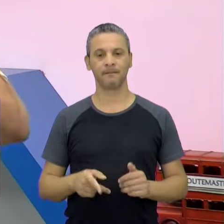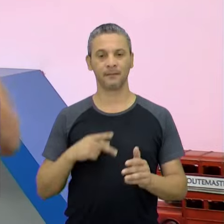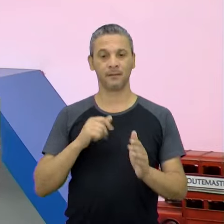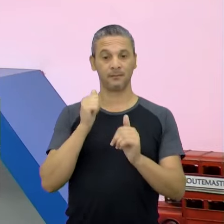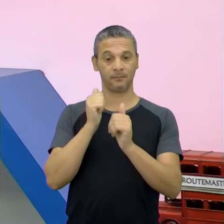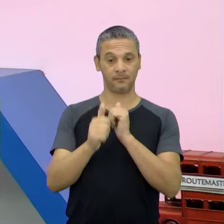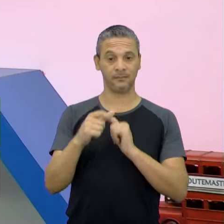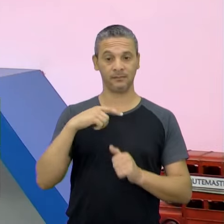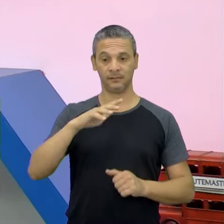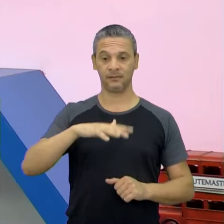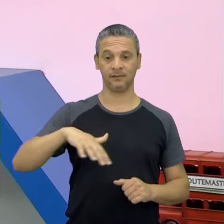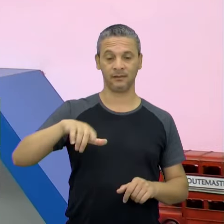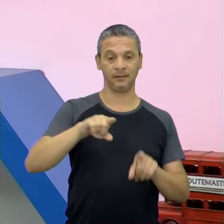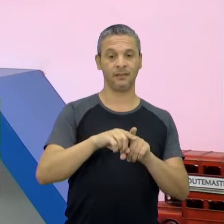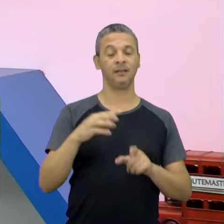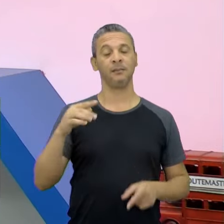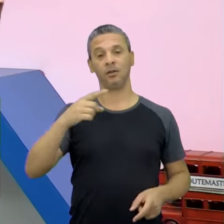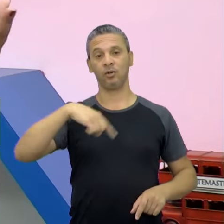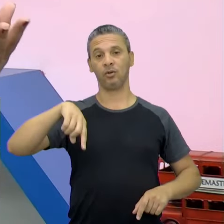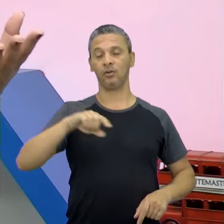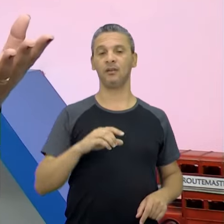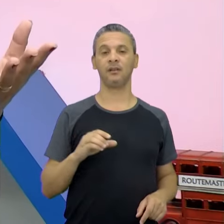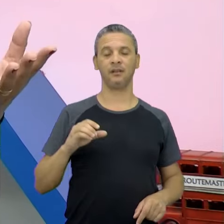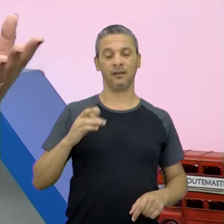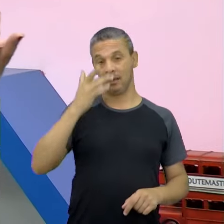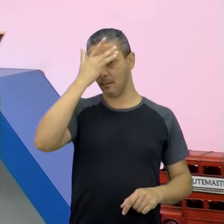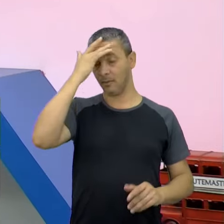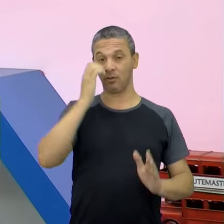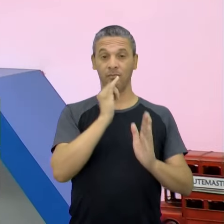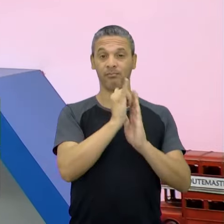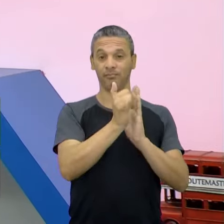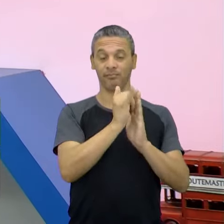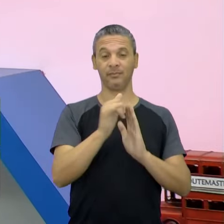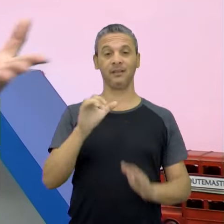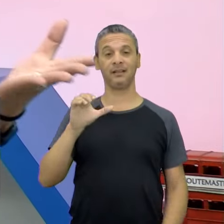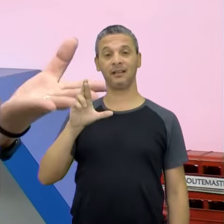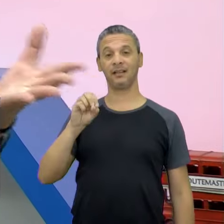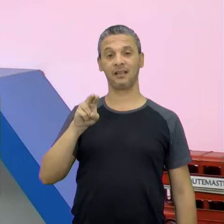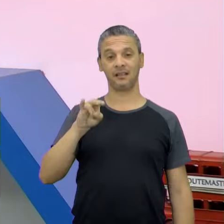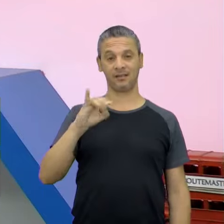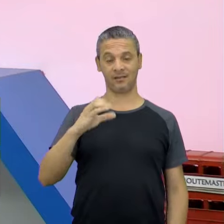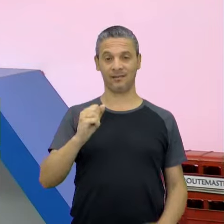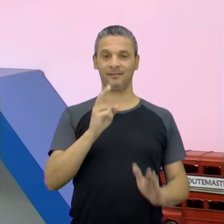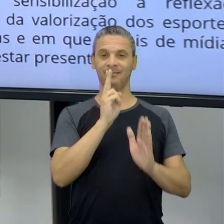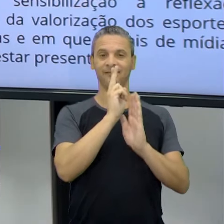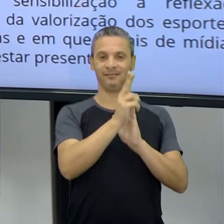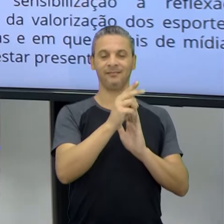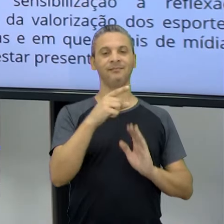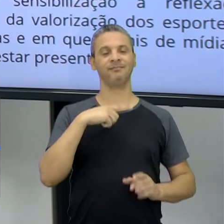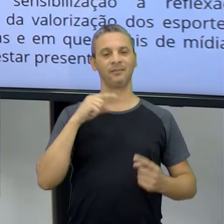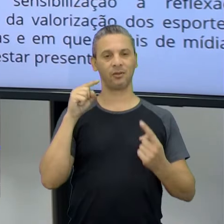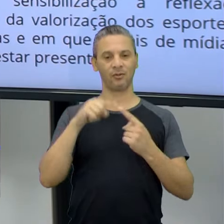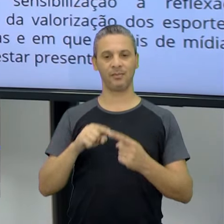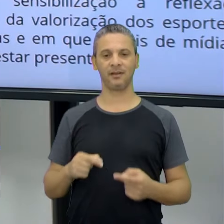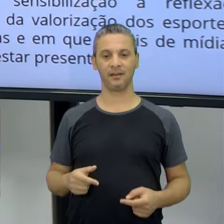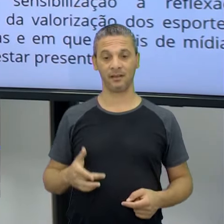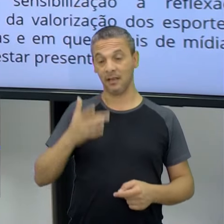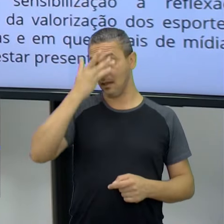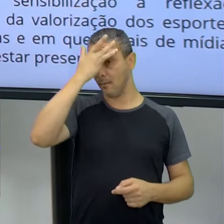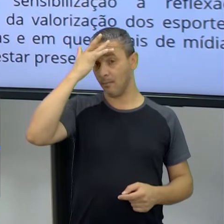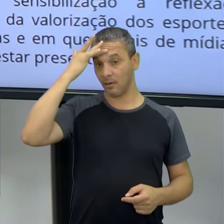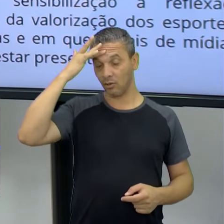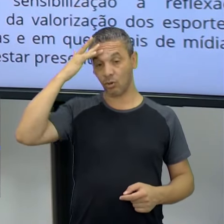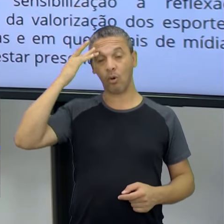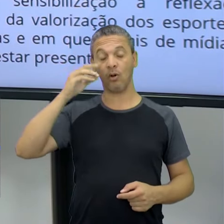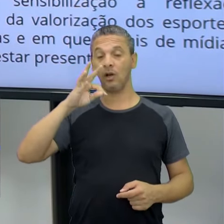Isso aí é a culminância do nosso trabalho. E o cronista, ele faz parte, né? Vou te falar uma coisa. O sonho de todo